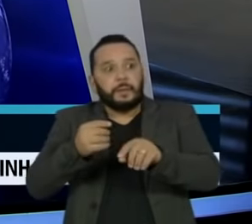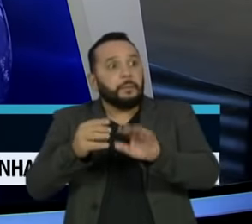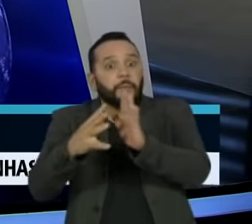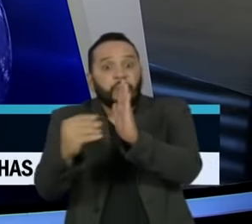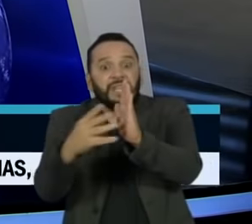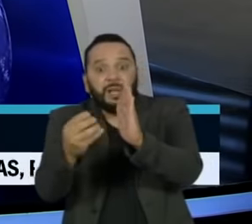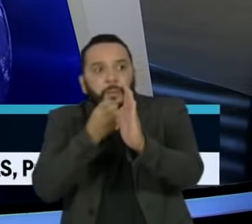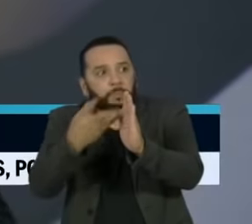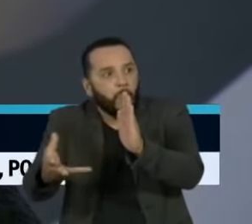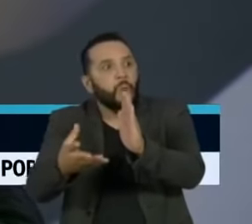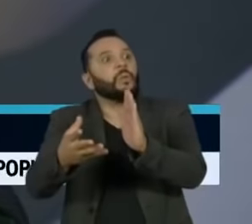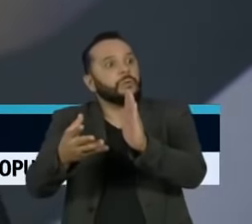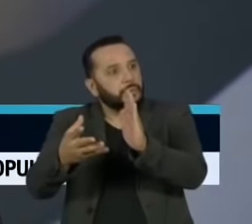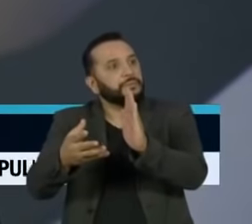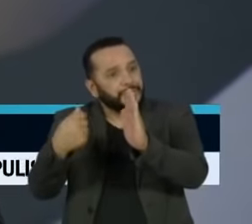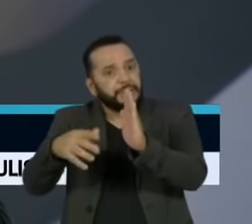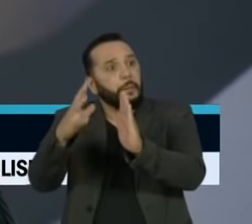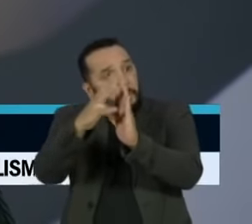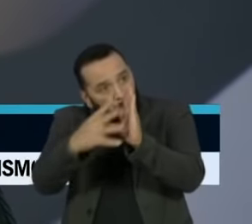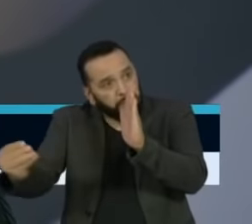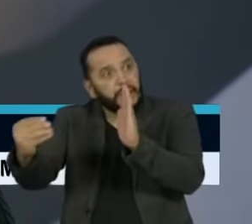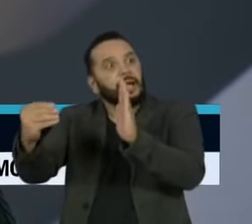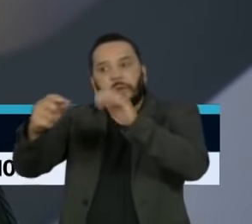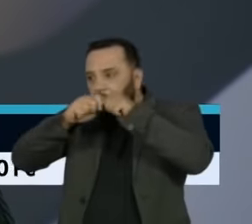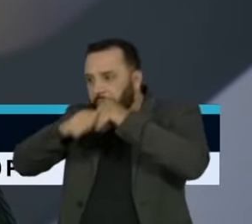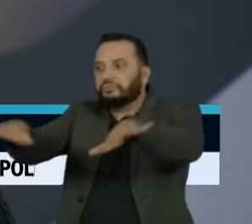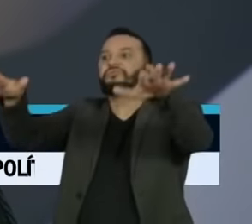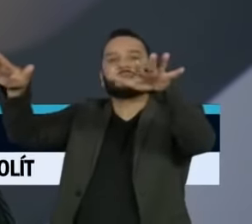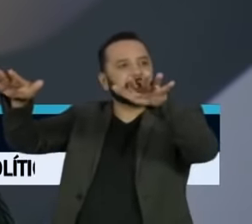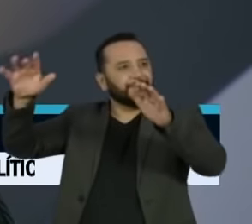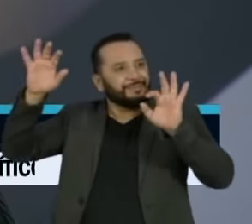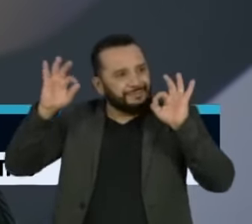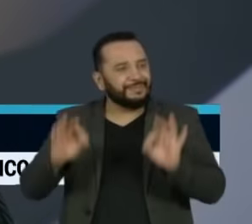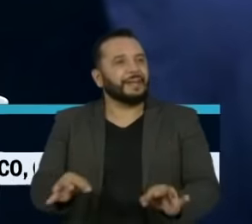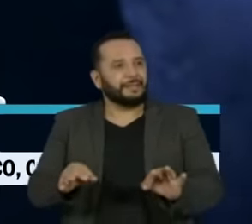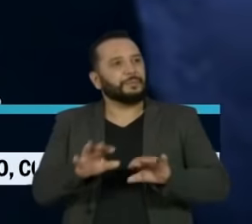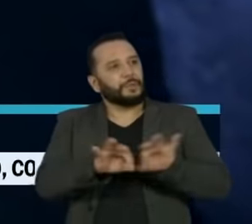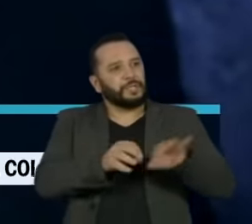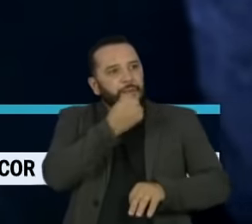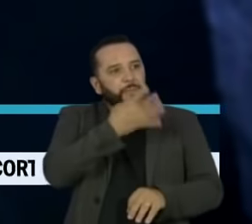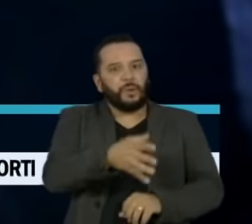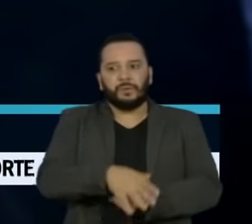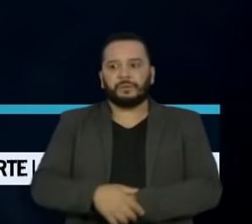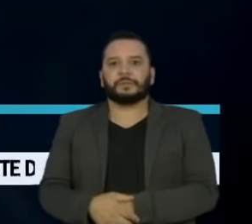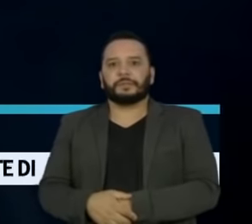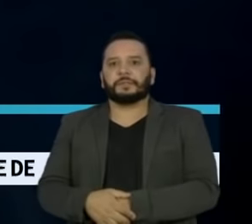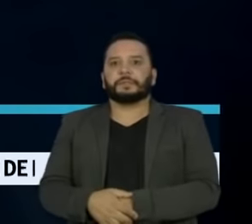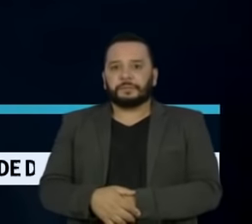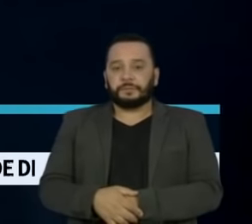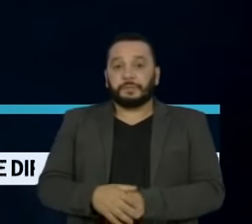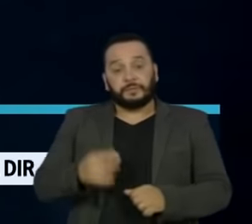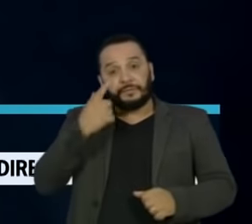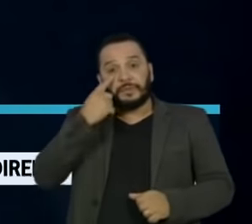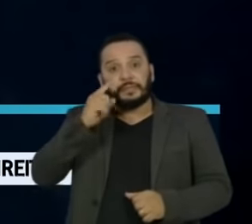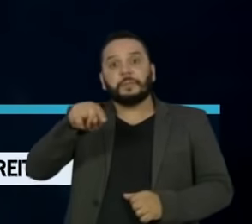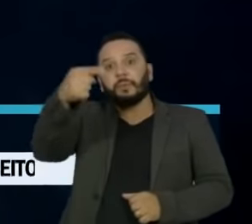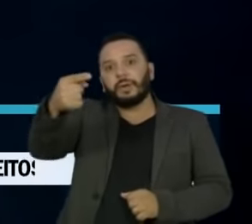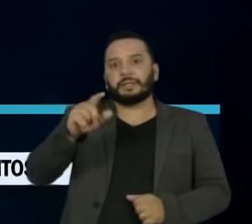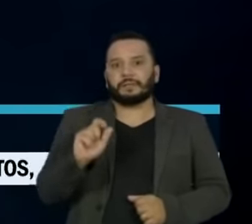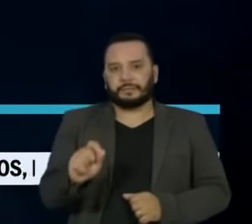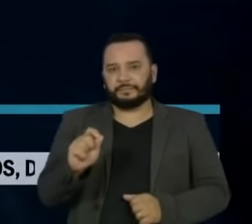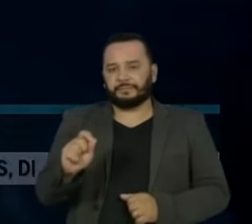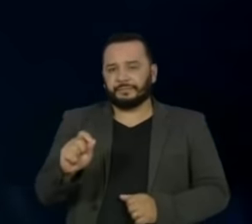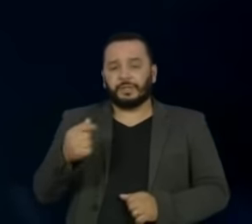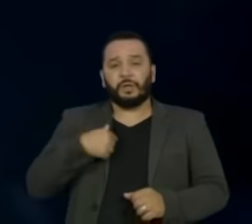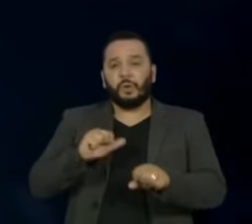Está aí, replicamos. Eu acho que não resta mais dúvida de que é um bom programa. E você vai ver em instantes, com alta